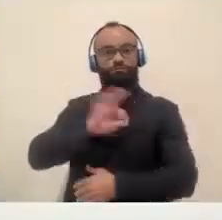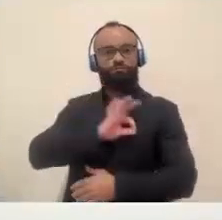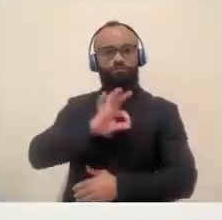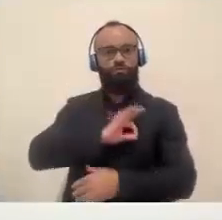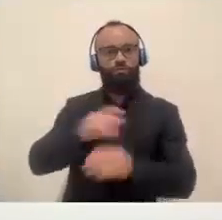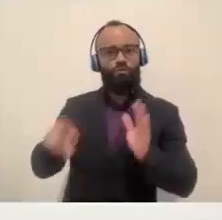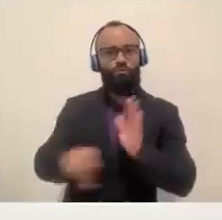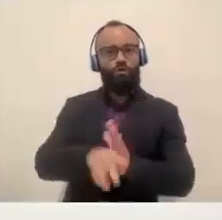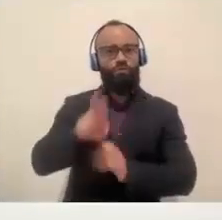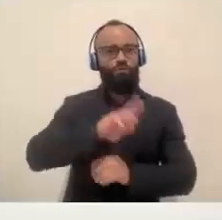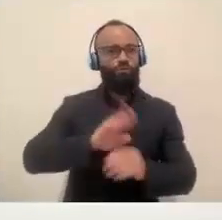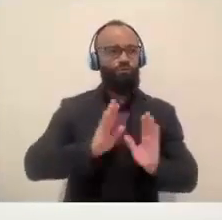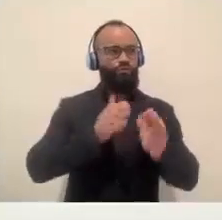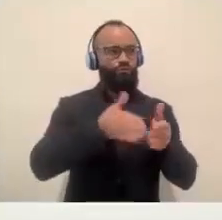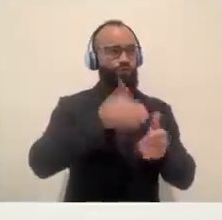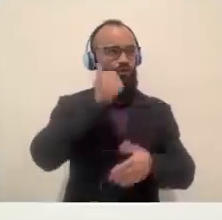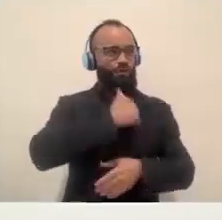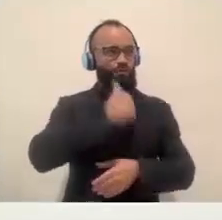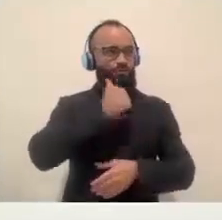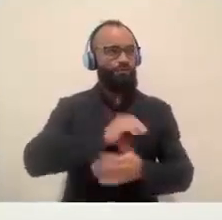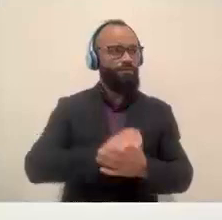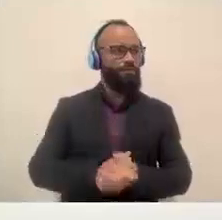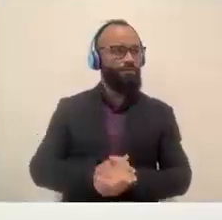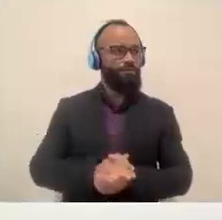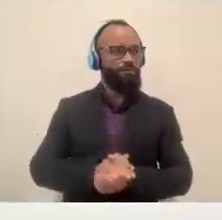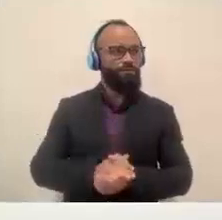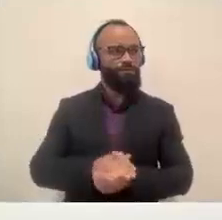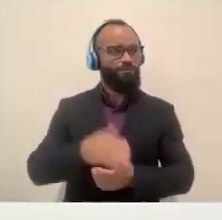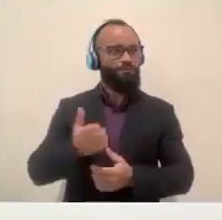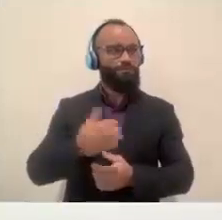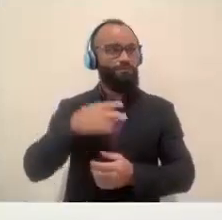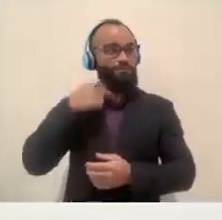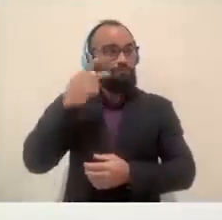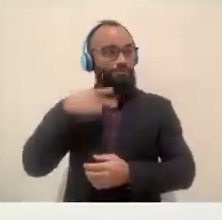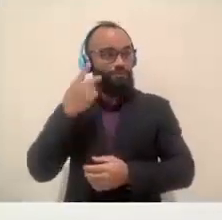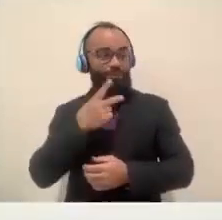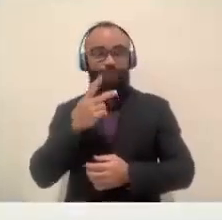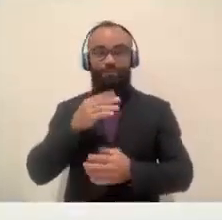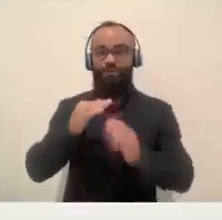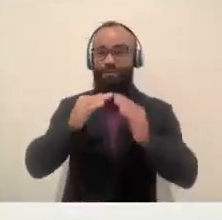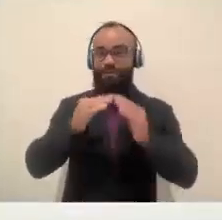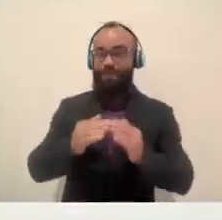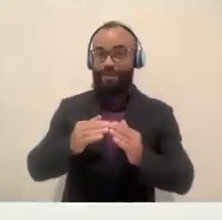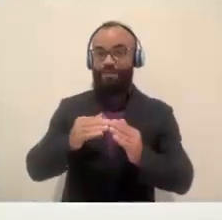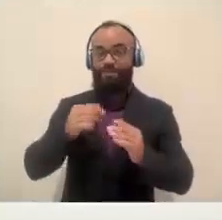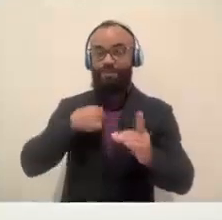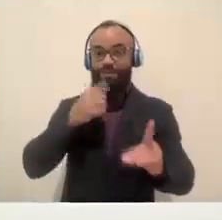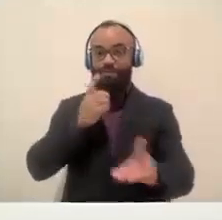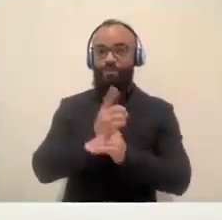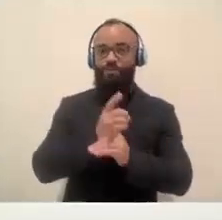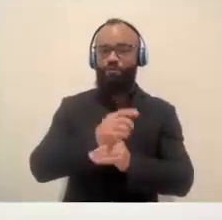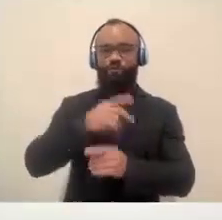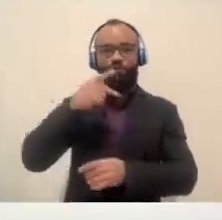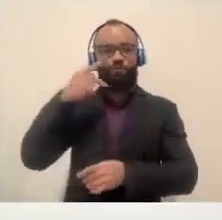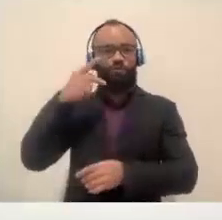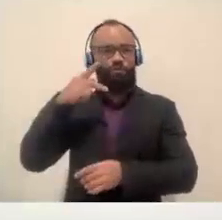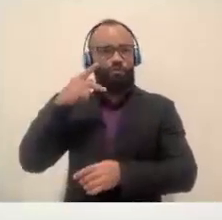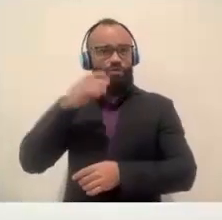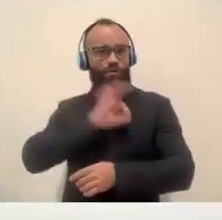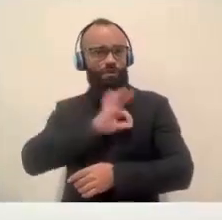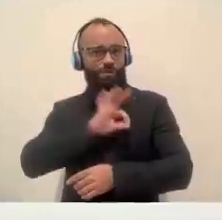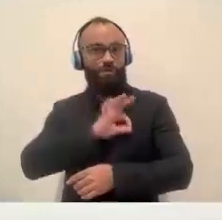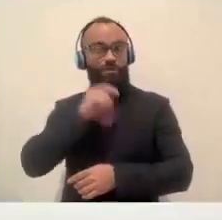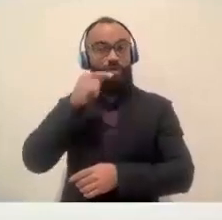Tivemos aqui nessa casa, para os servidores da Câmara de Vereadores, que estavam aqui, um encontro com o policial do PROED, o qual ele mesmo